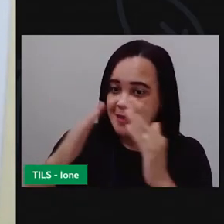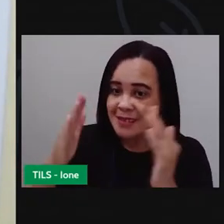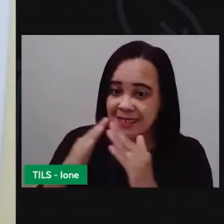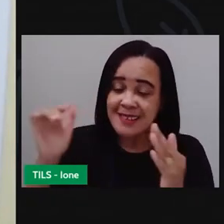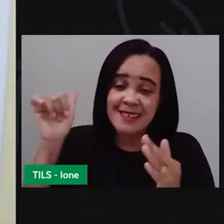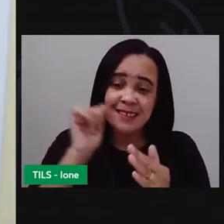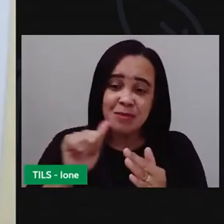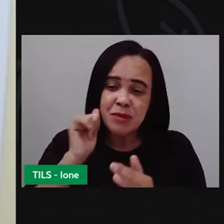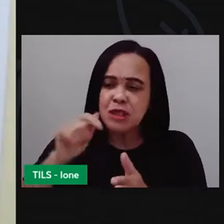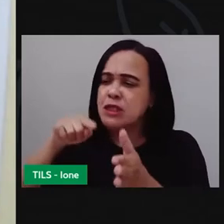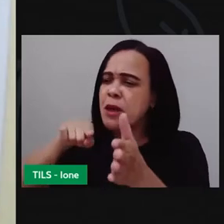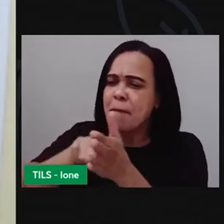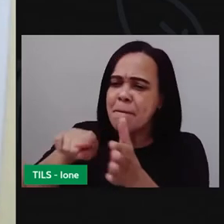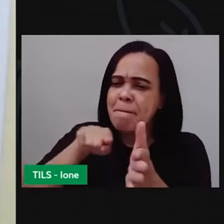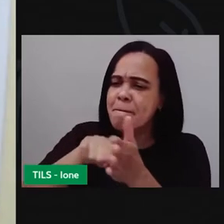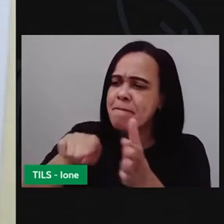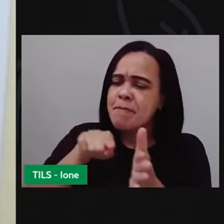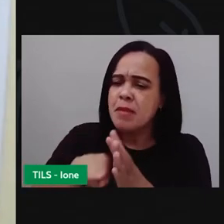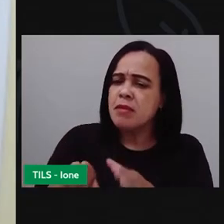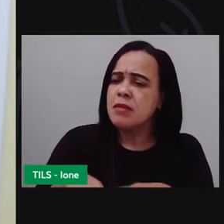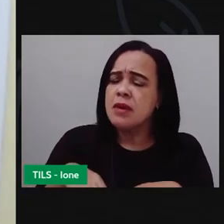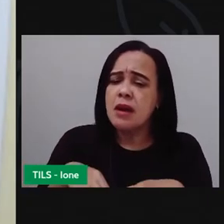perguntar qual era o segredo dela.